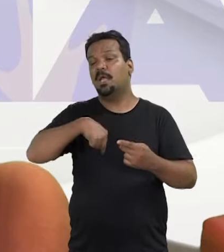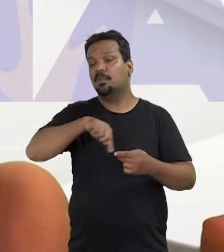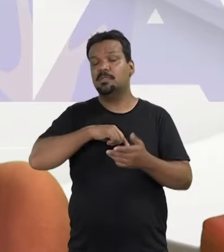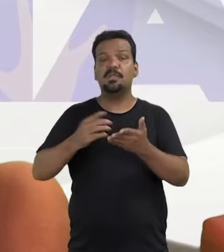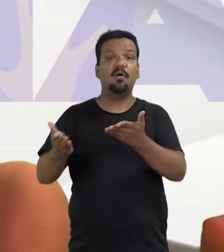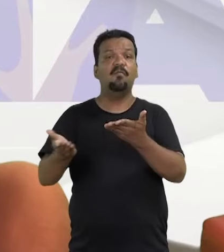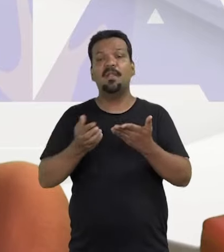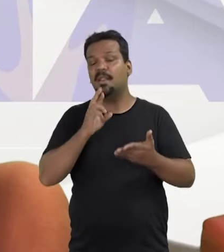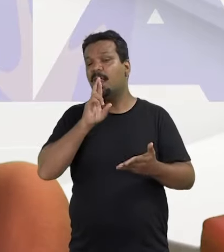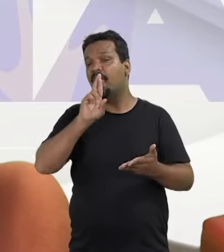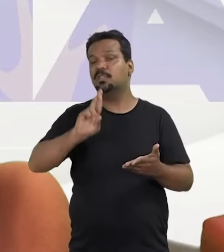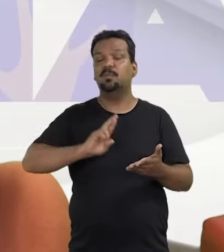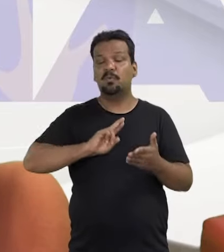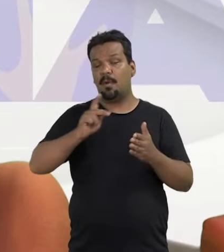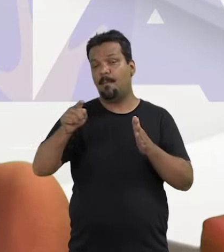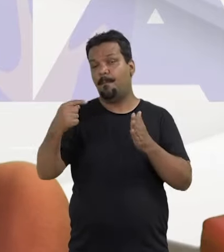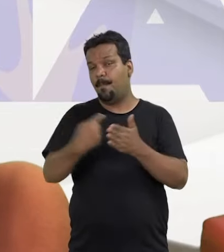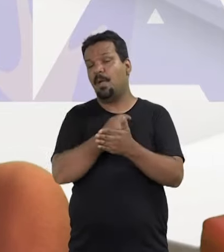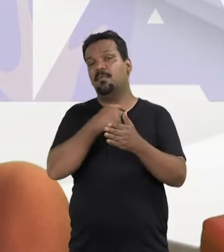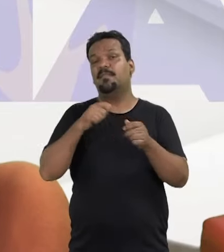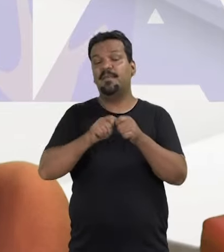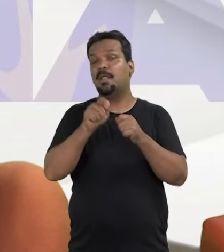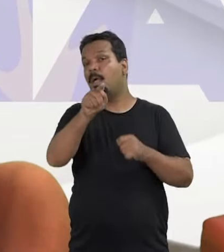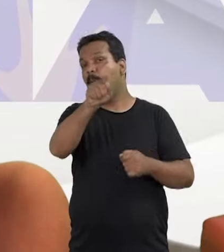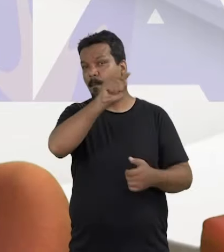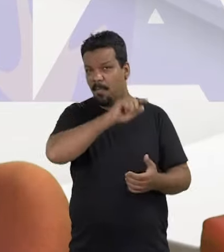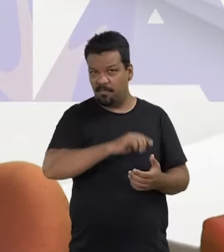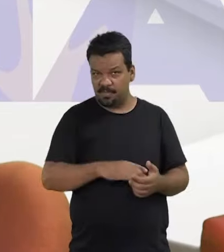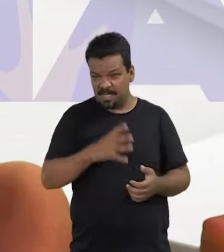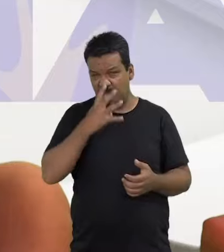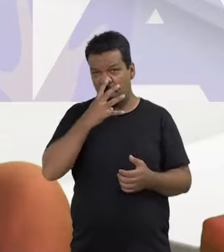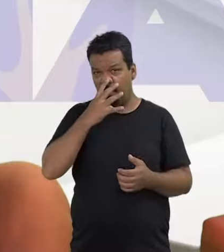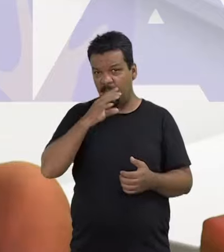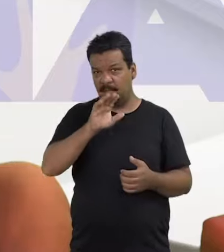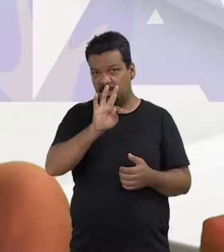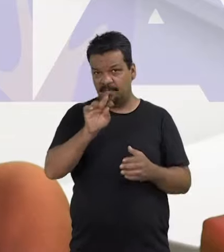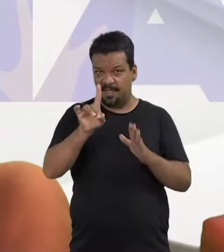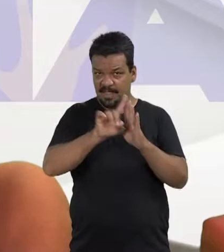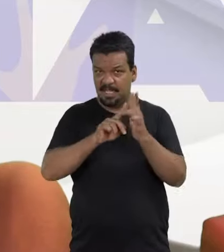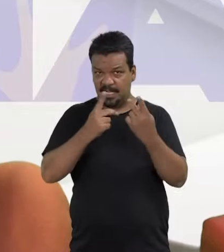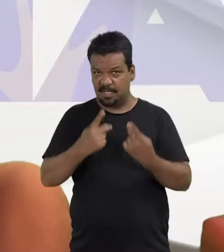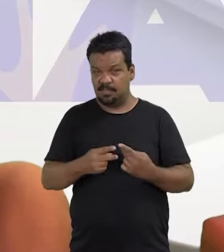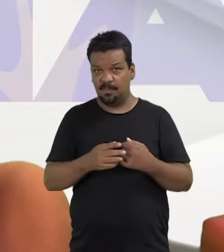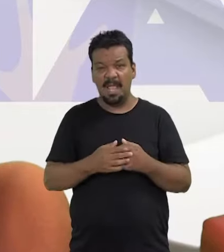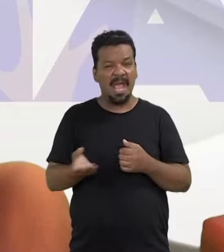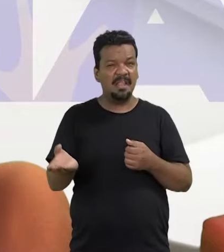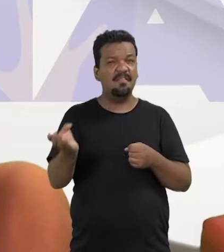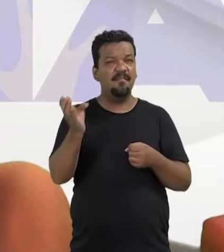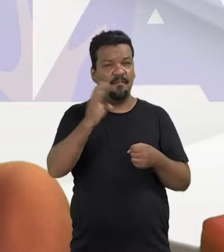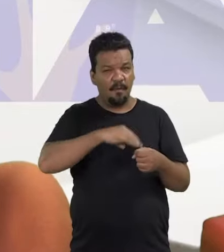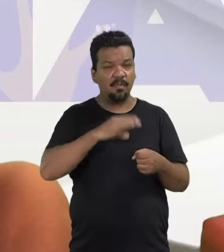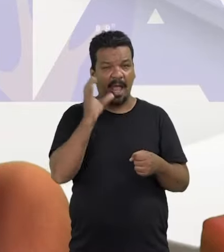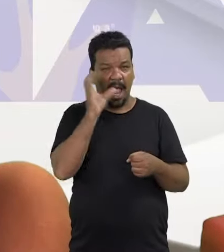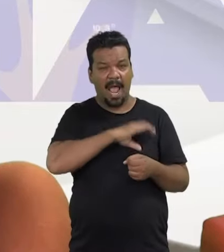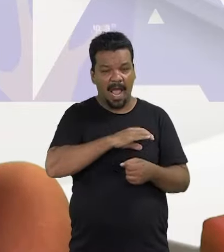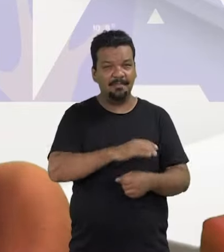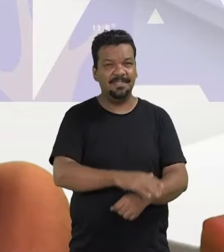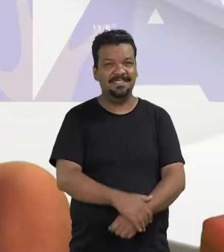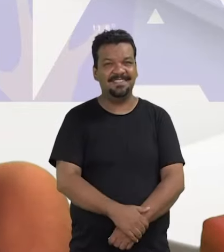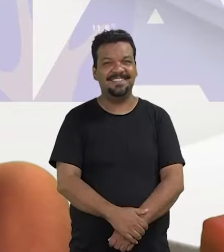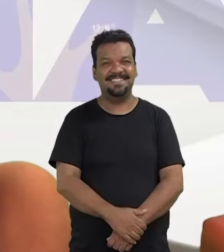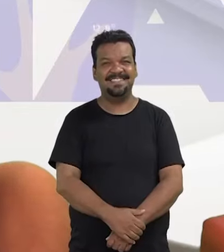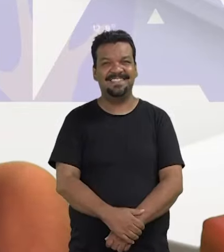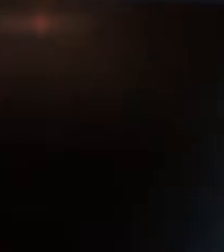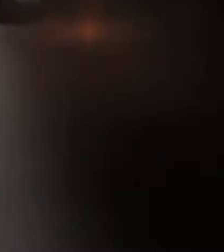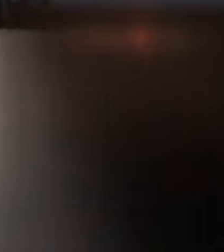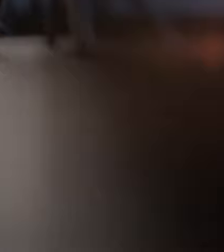quando as nossas convidadas respondem a uma pergunta feita por você, que acompanha o TVDH. A gente volta daqui